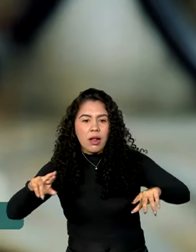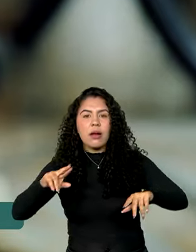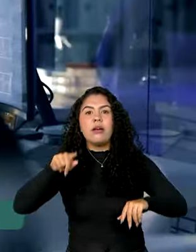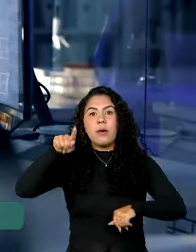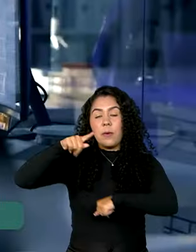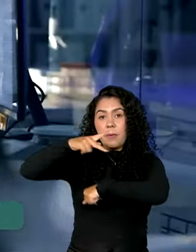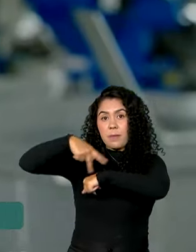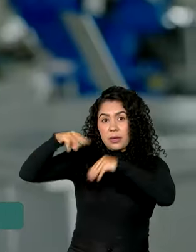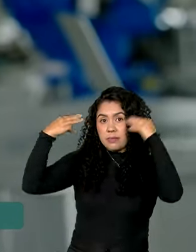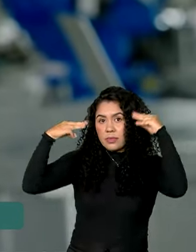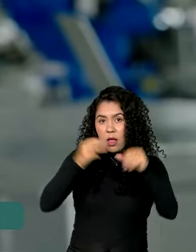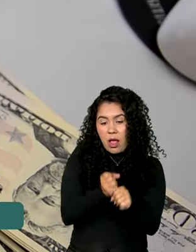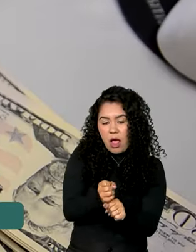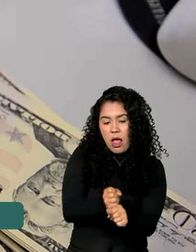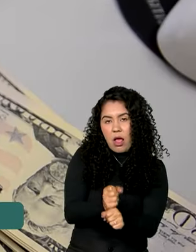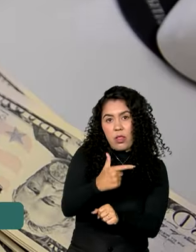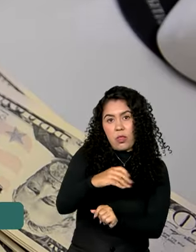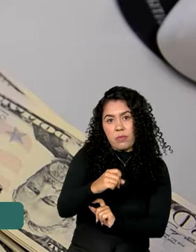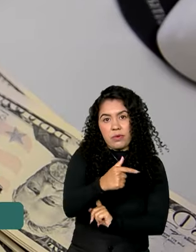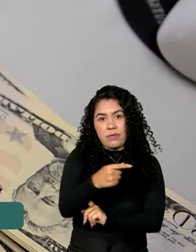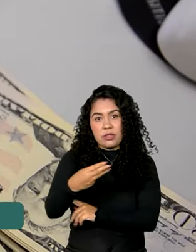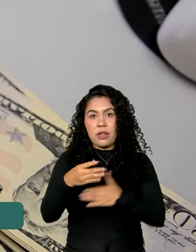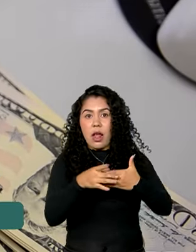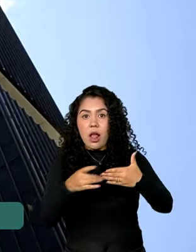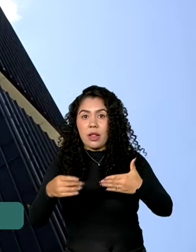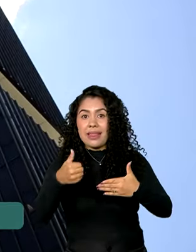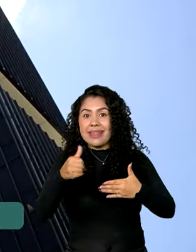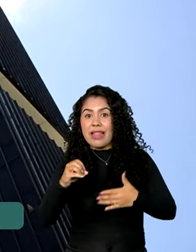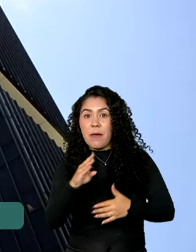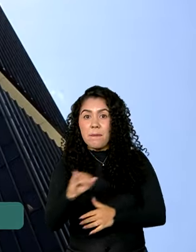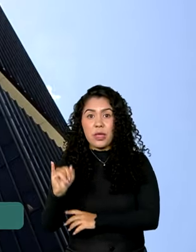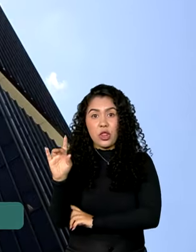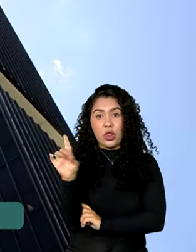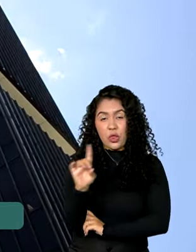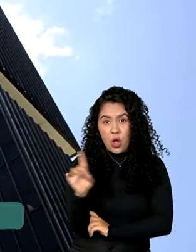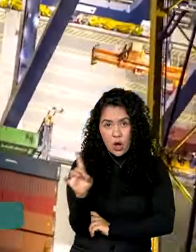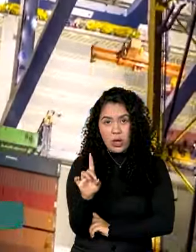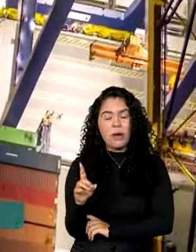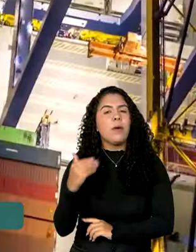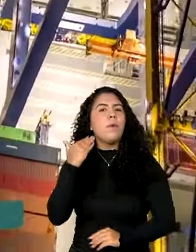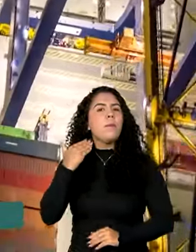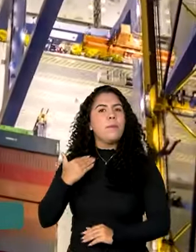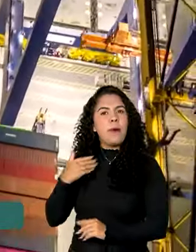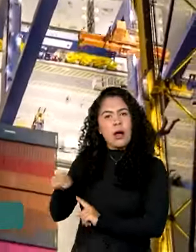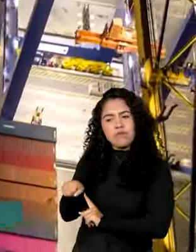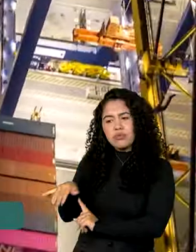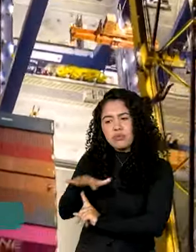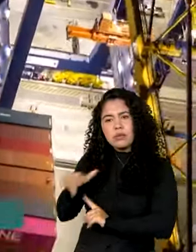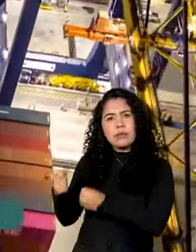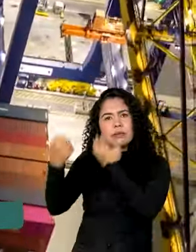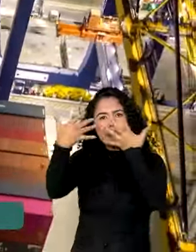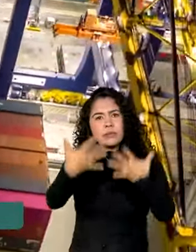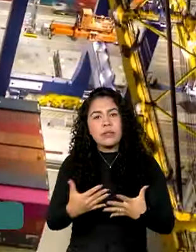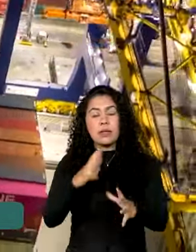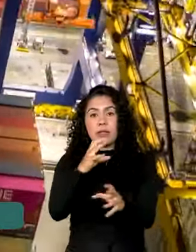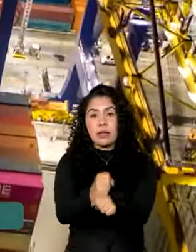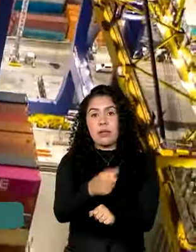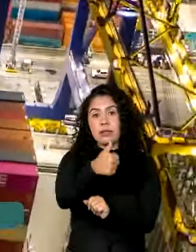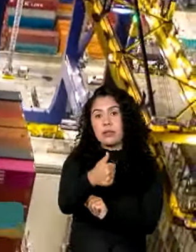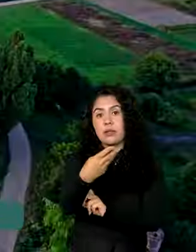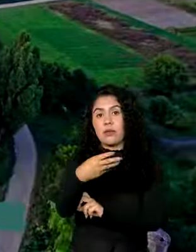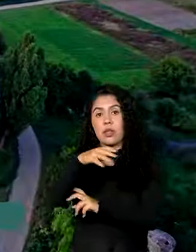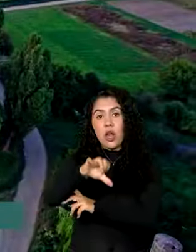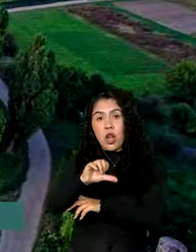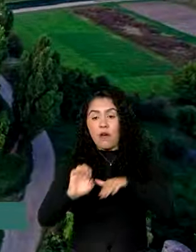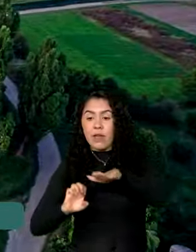ultrapassaram os 10 bilhões de dólares. Segundo o Banco Central, existem 149 empresas mexicanas no